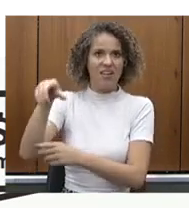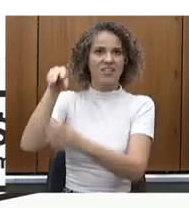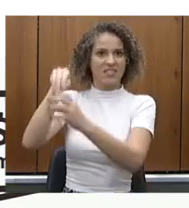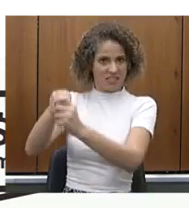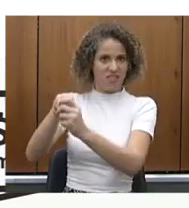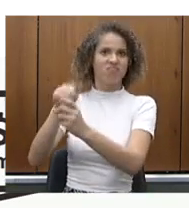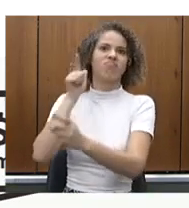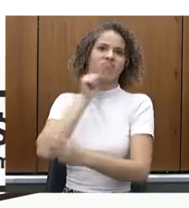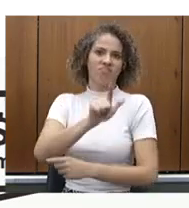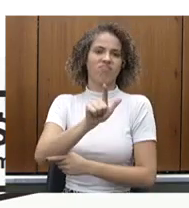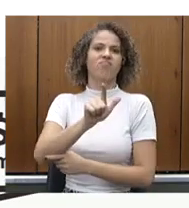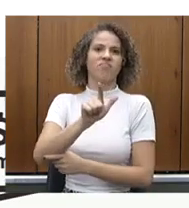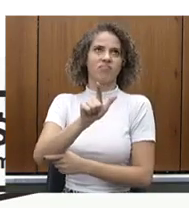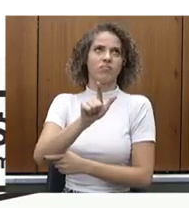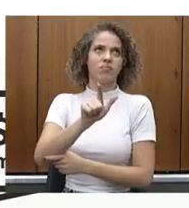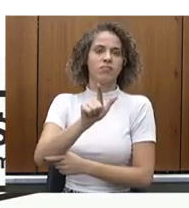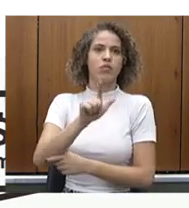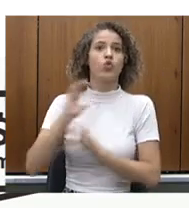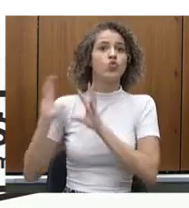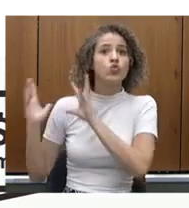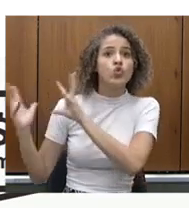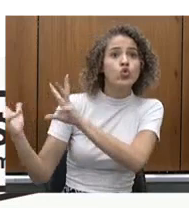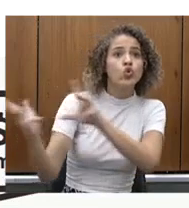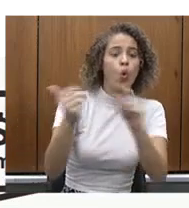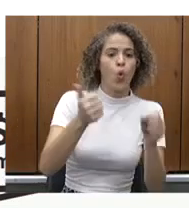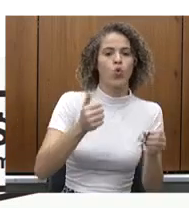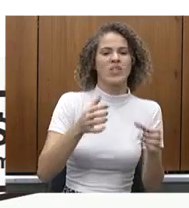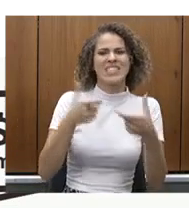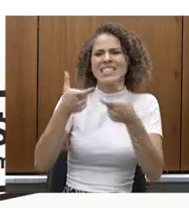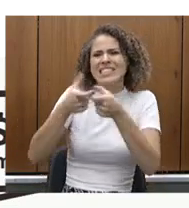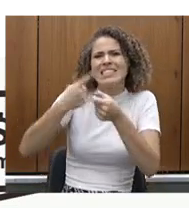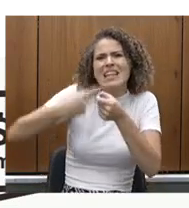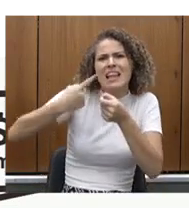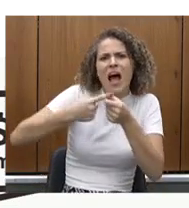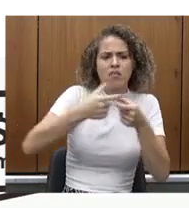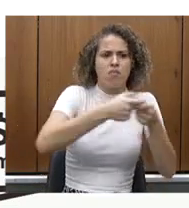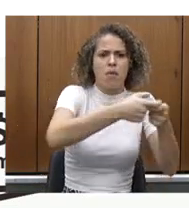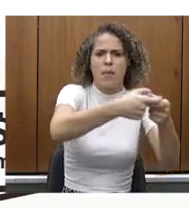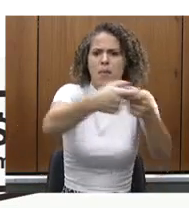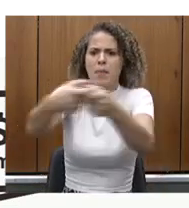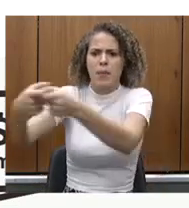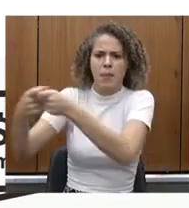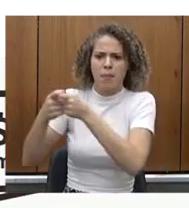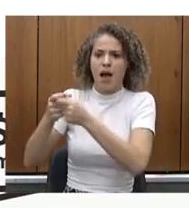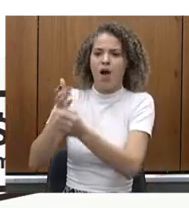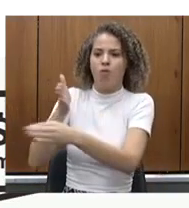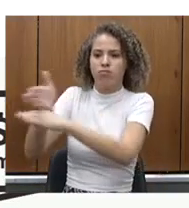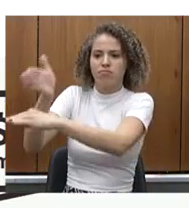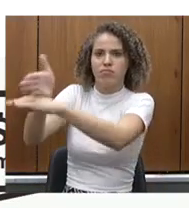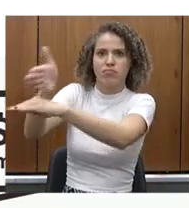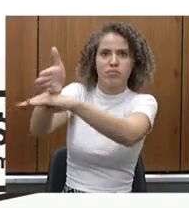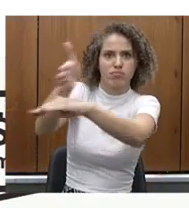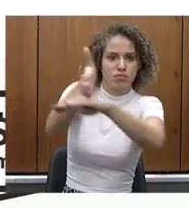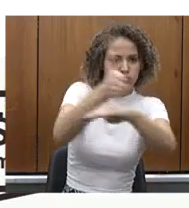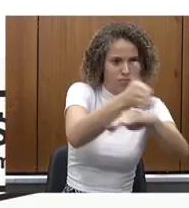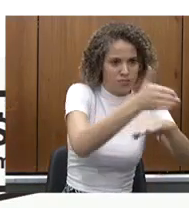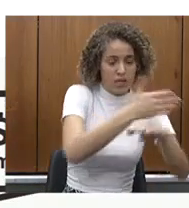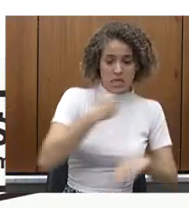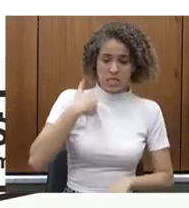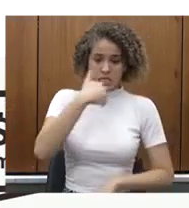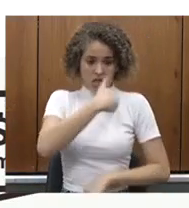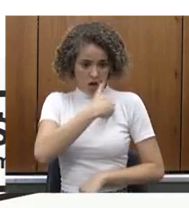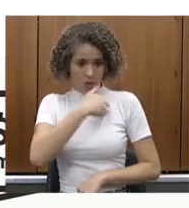LGBTQIA+, para todos os municípios do Estado. Qualificação da estrutura das unidades básicas de saúde.